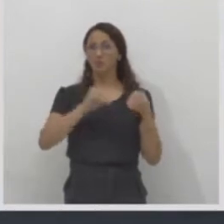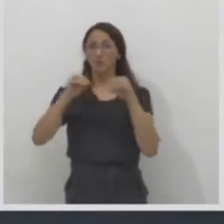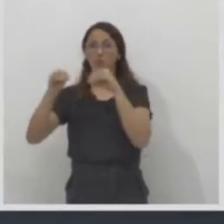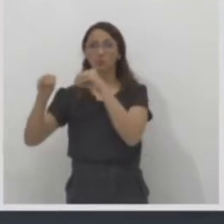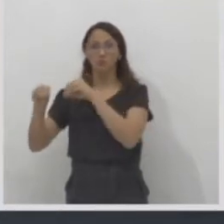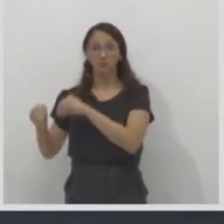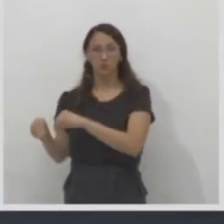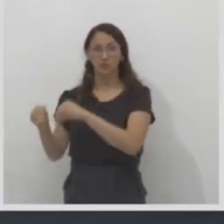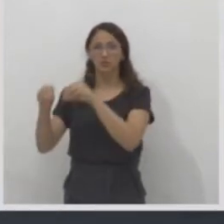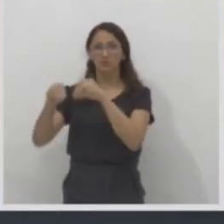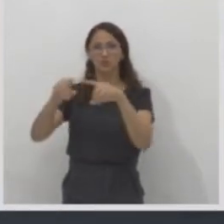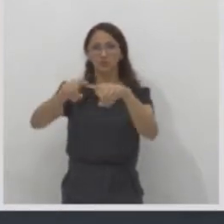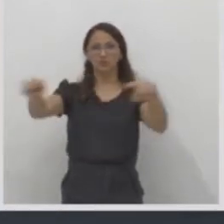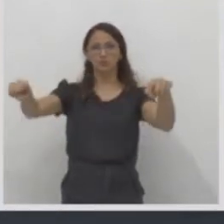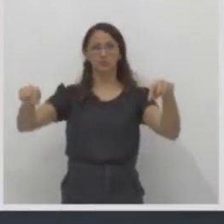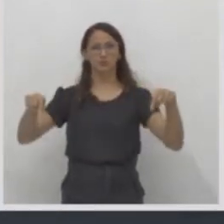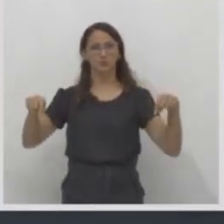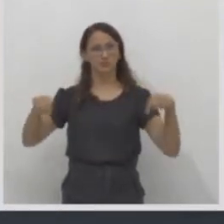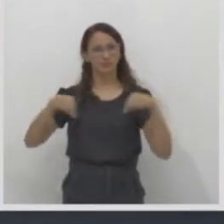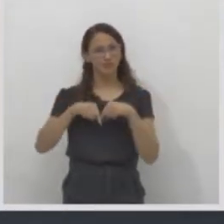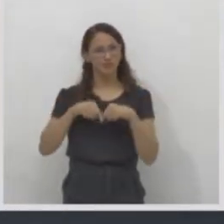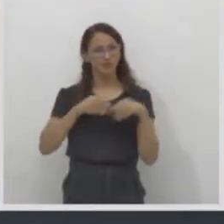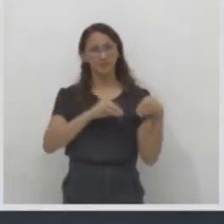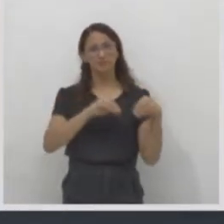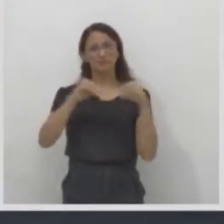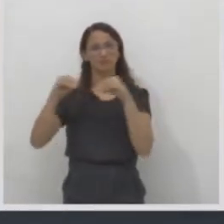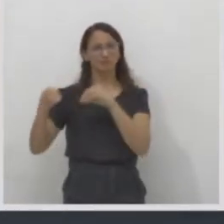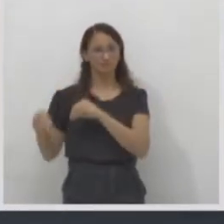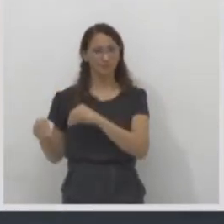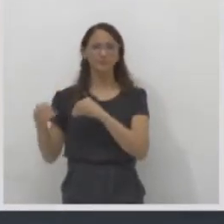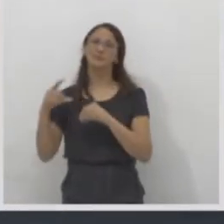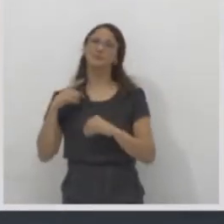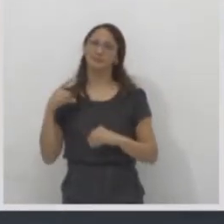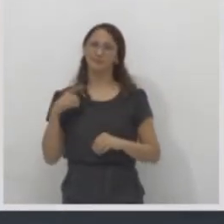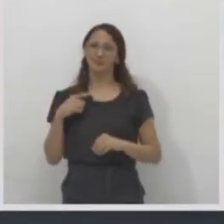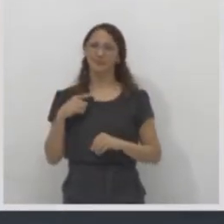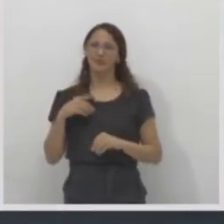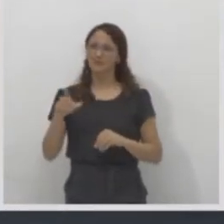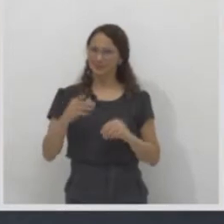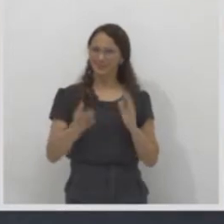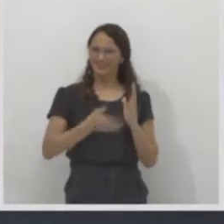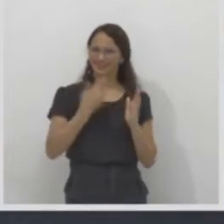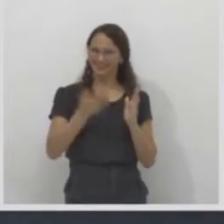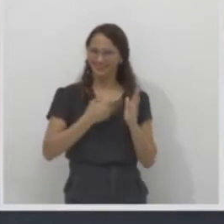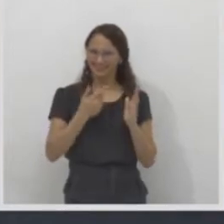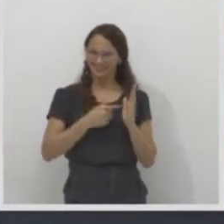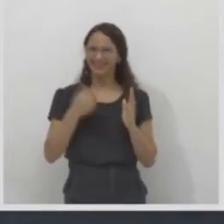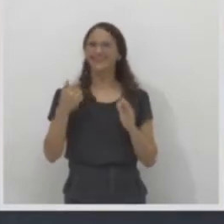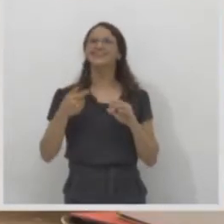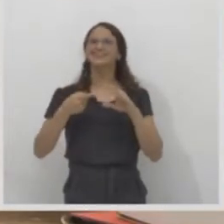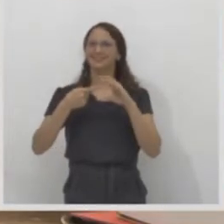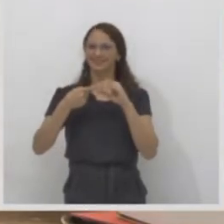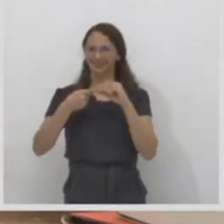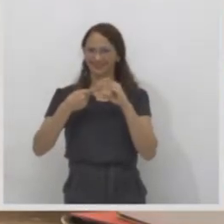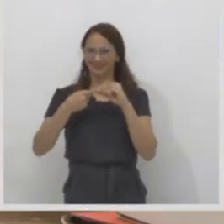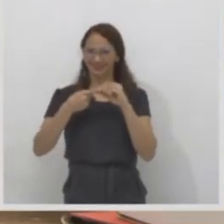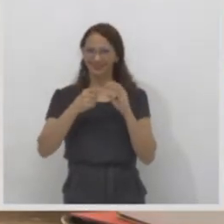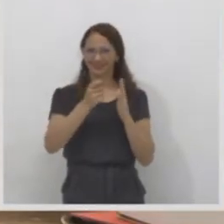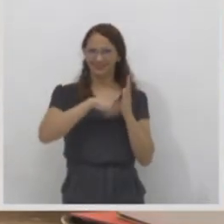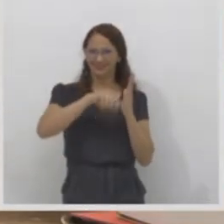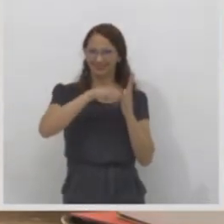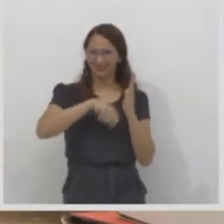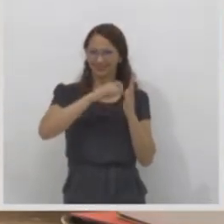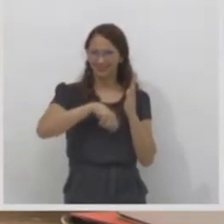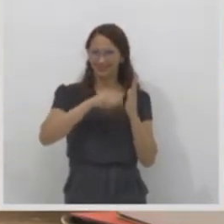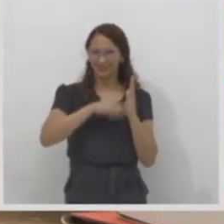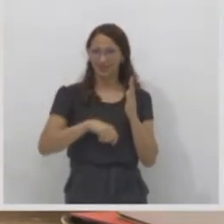vamos a um conceito, você está aí com certeza com o seu caderno e a sua caneta e você vai anotar. O fluxo populacional